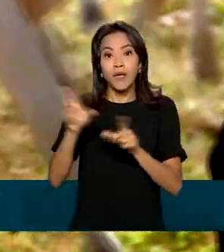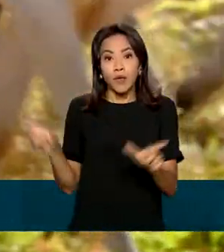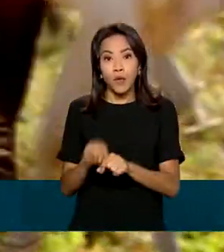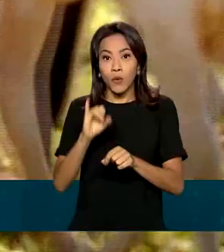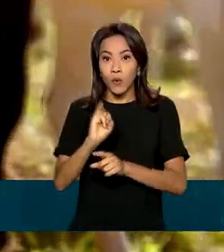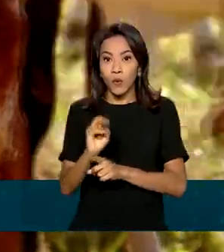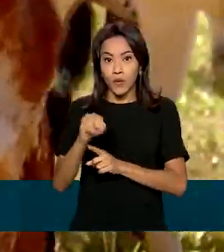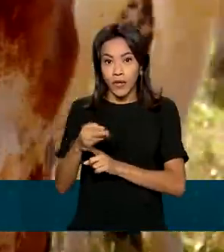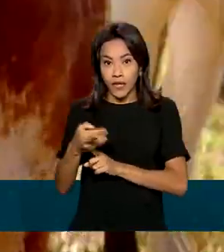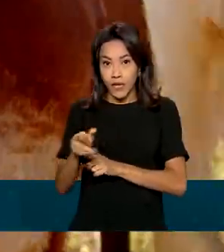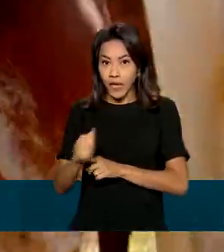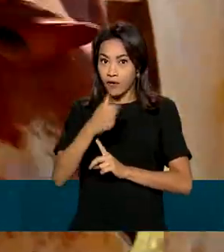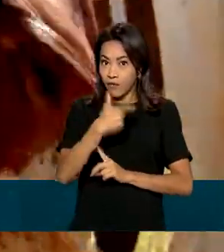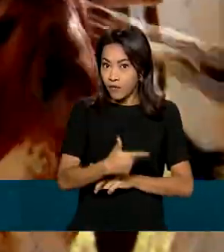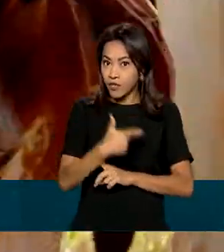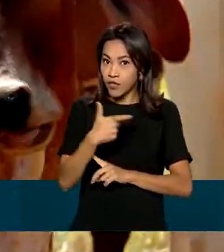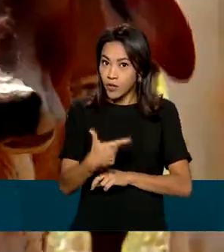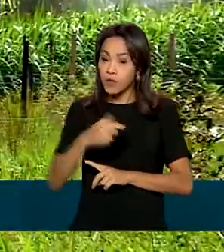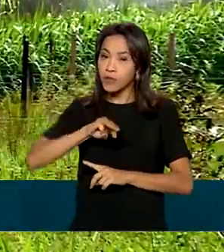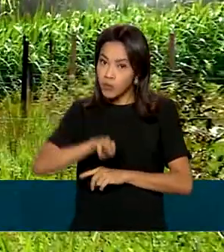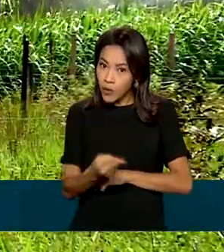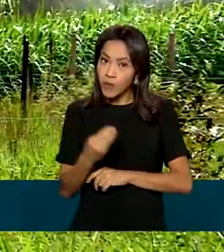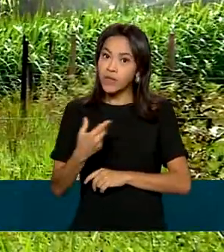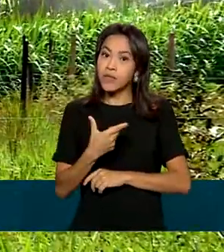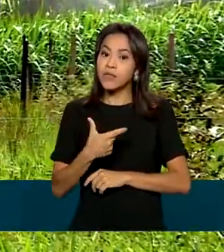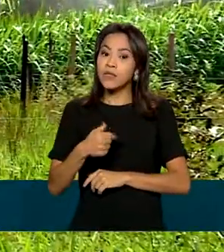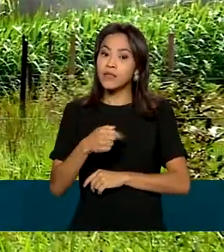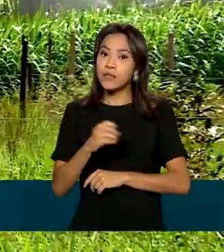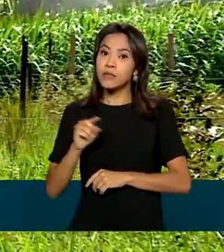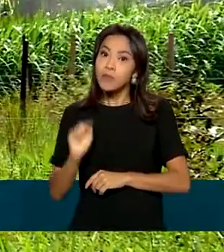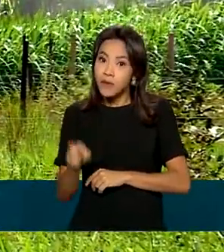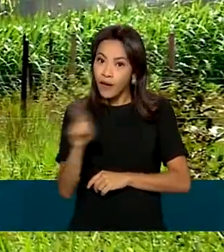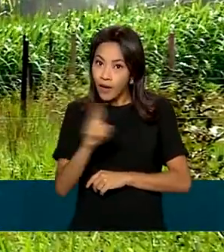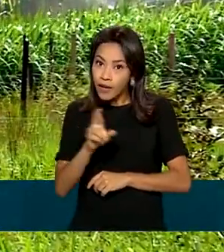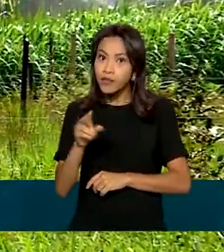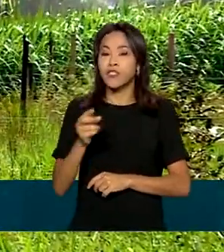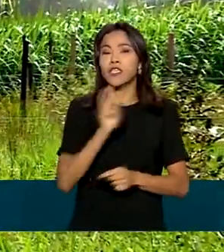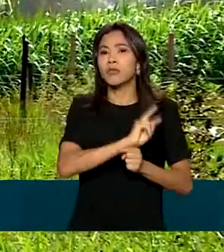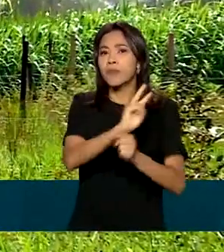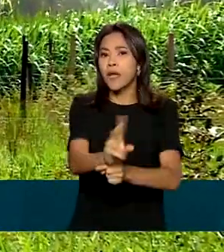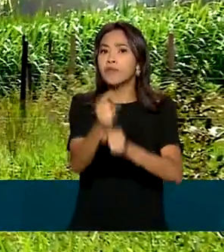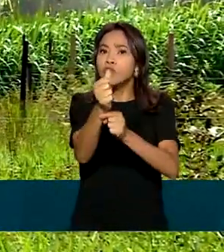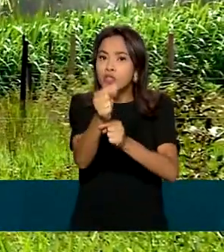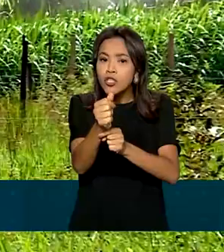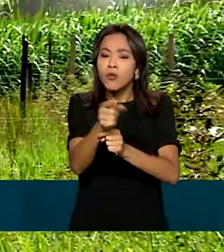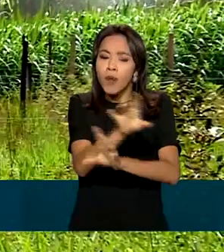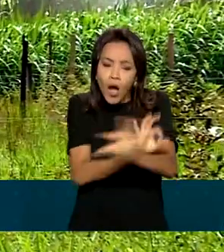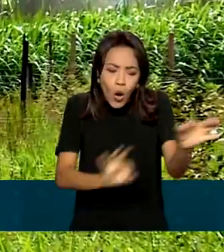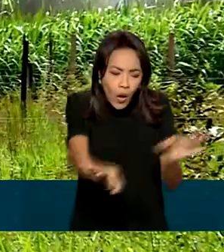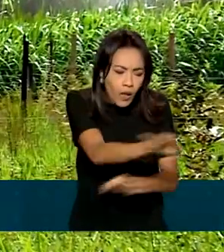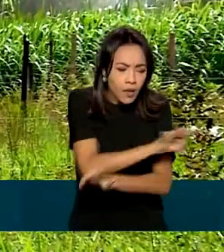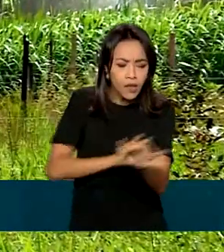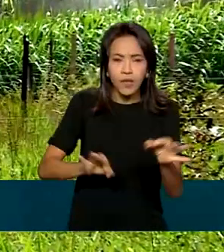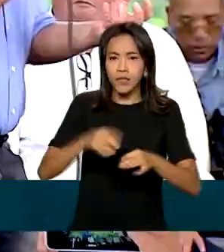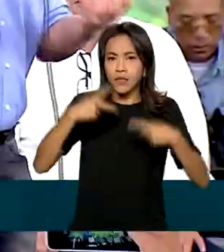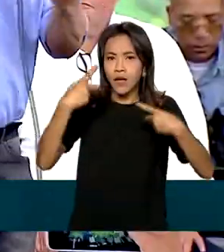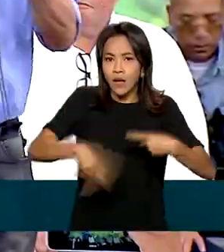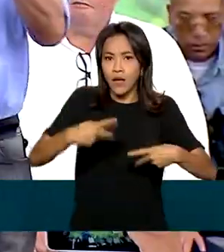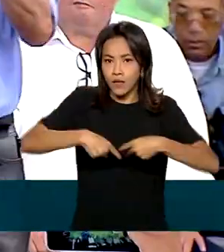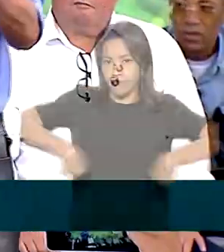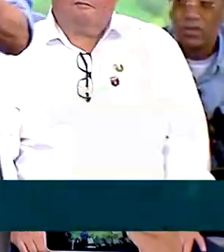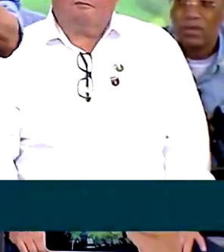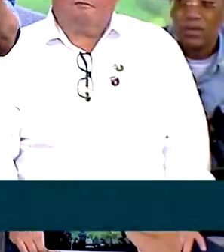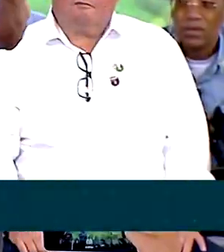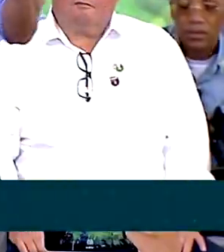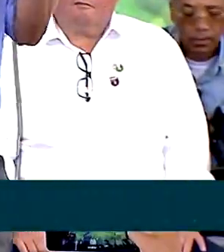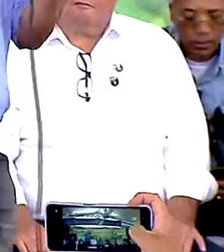,7 milhões em crédito para as famílias estabelecerem uma estrutura inicial para a vida na propriedade. A hora